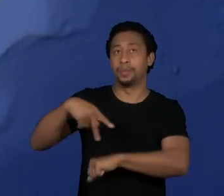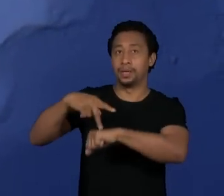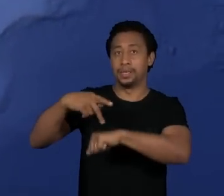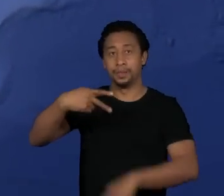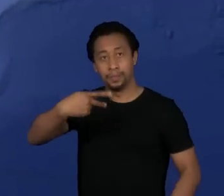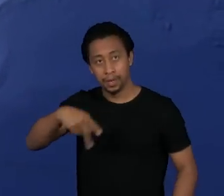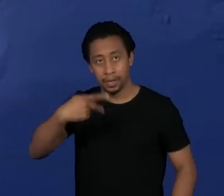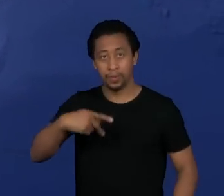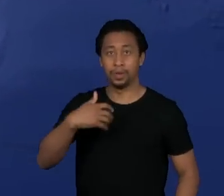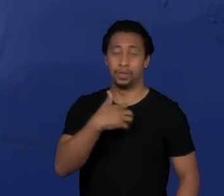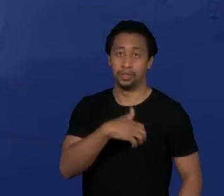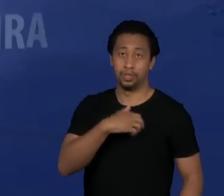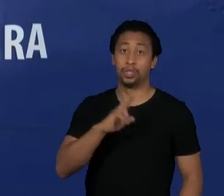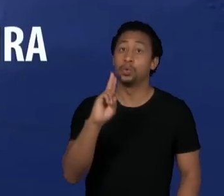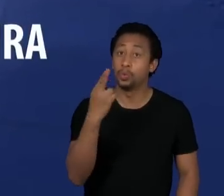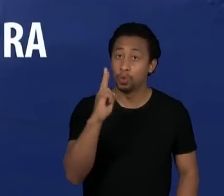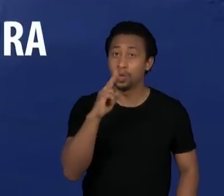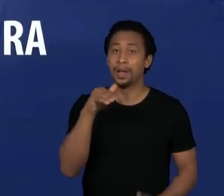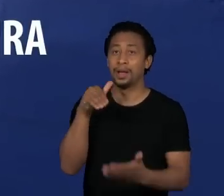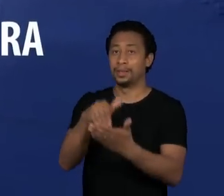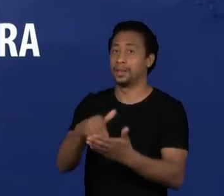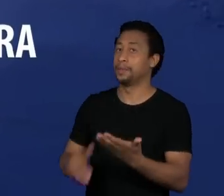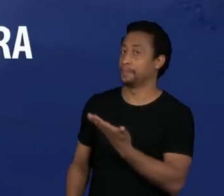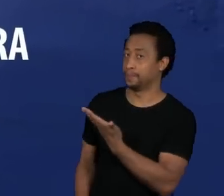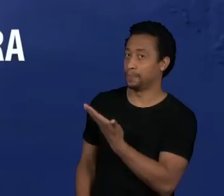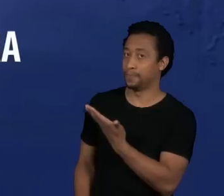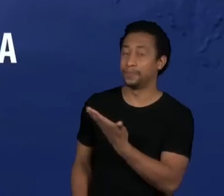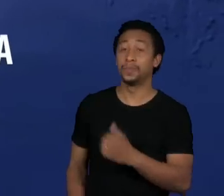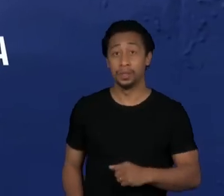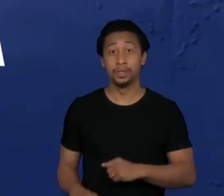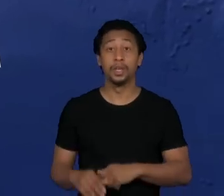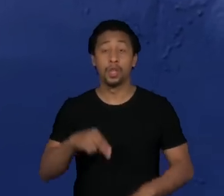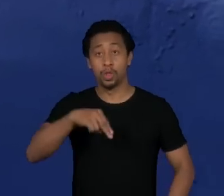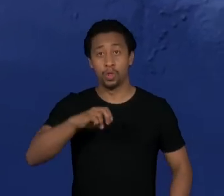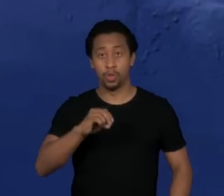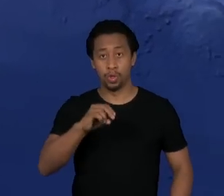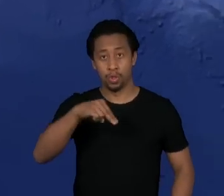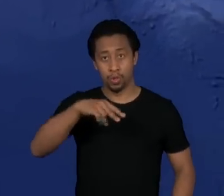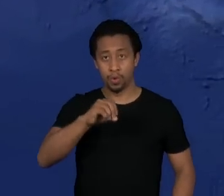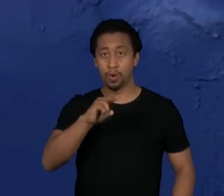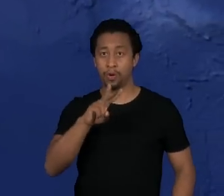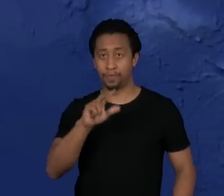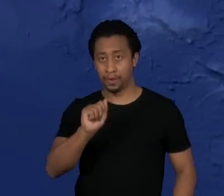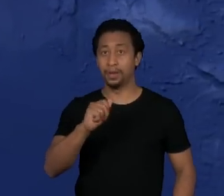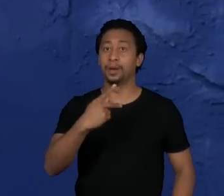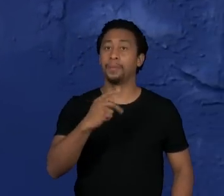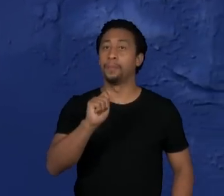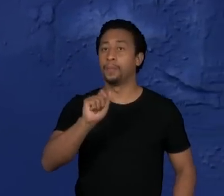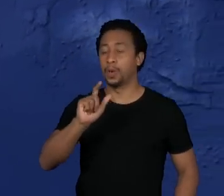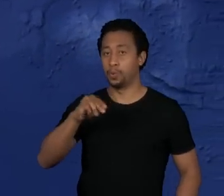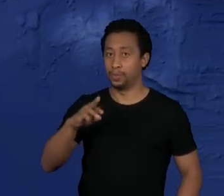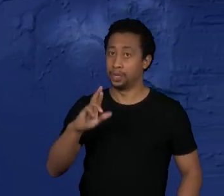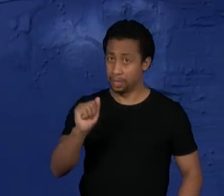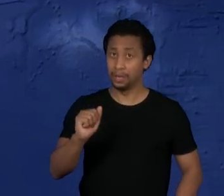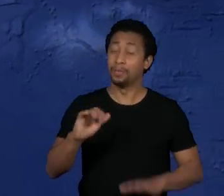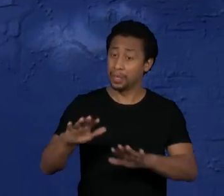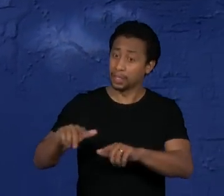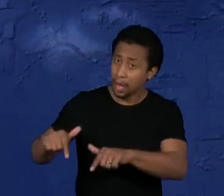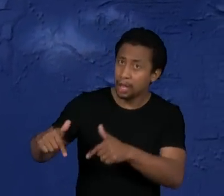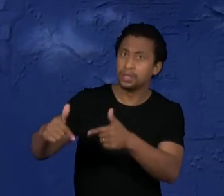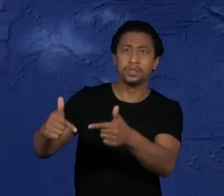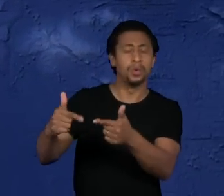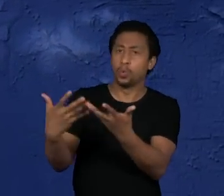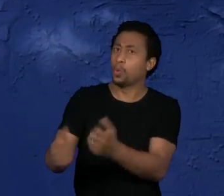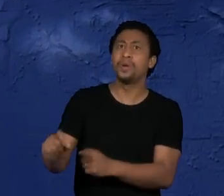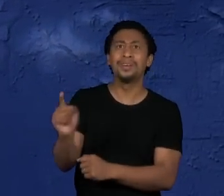Brasil, e termina em Nova Palmeira, no Uruguai. Os ambientalistas são contrários à instalação no Pantanal. Em períodos